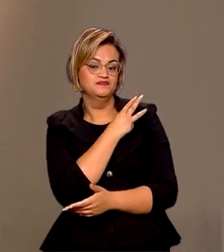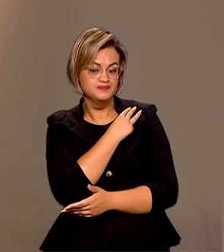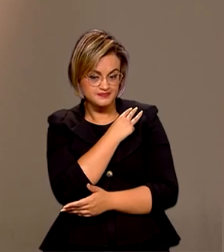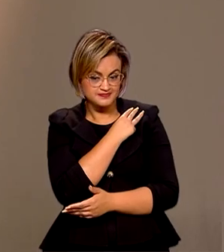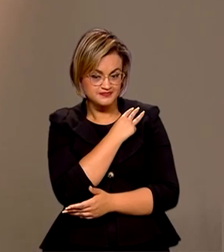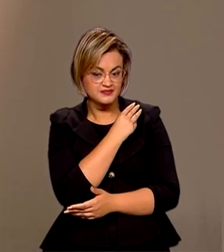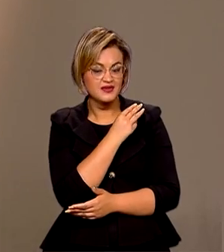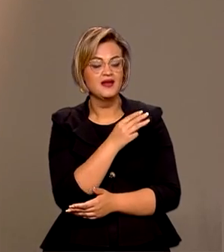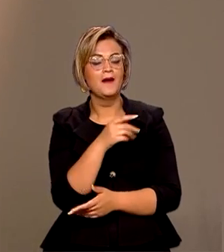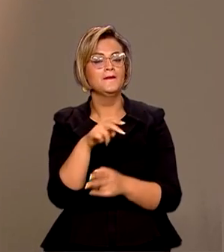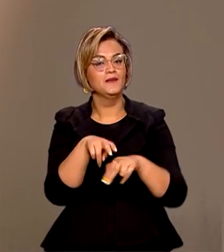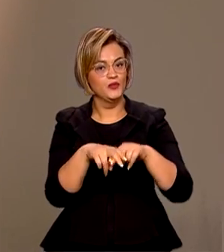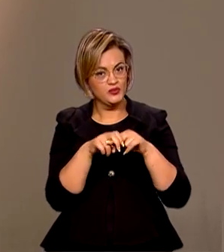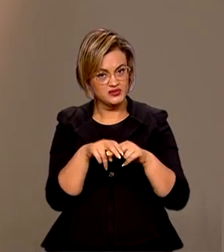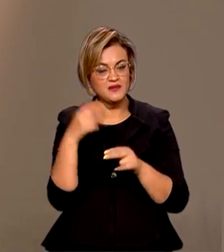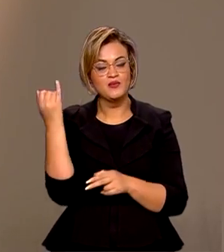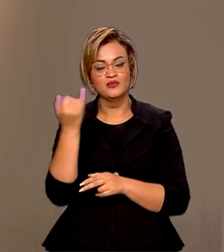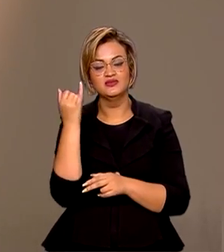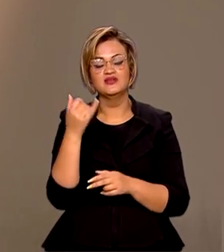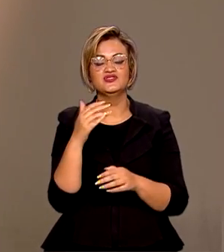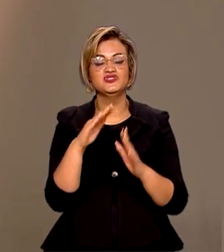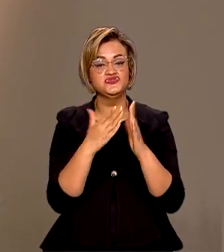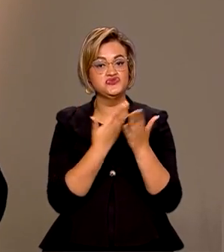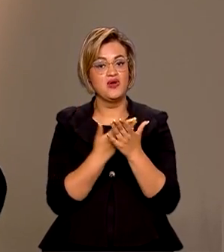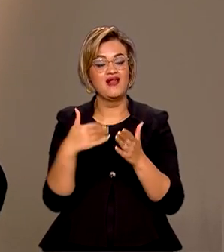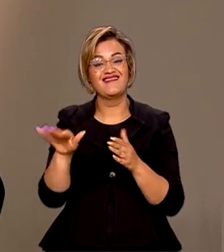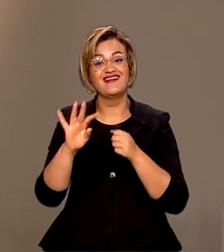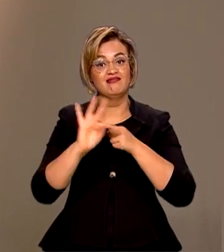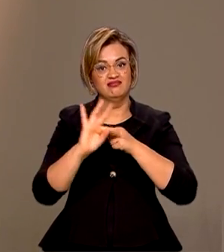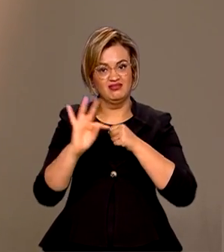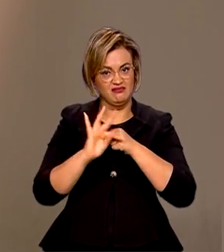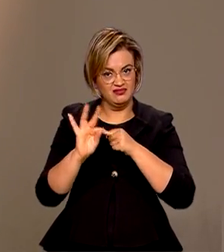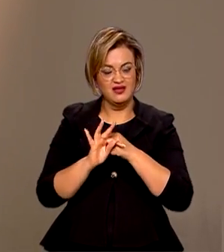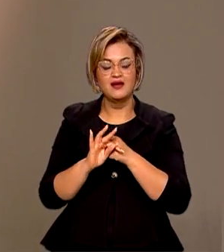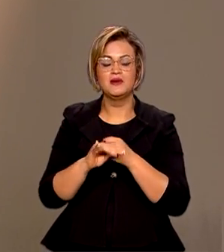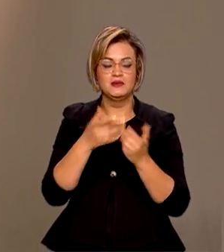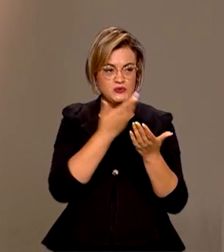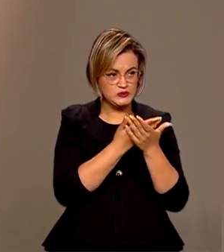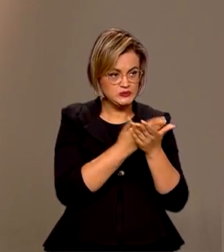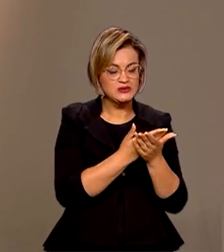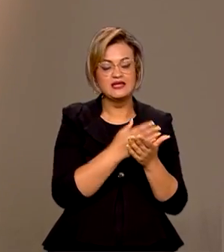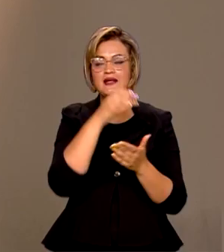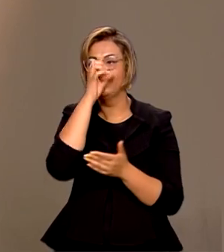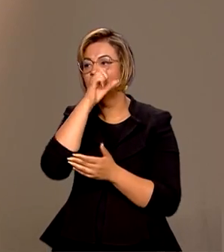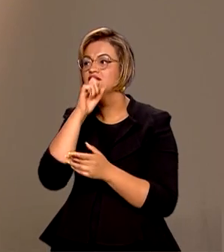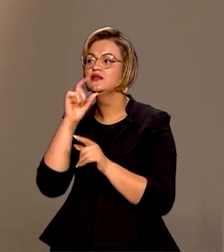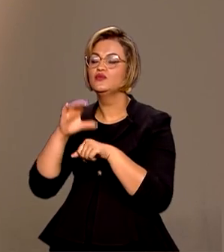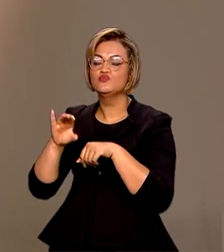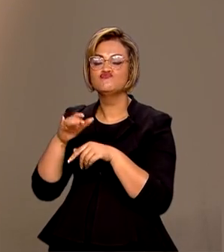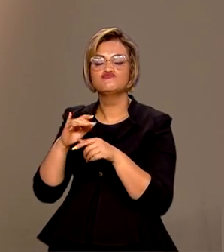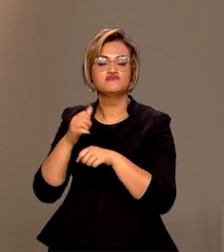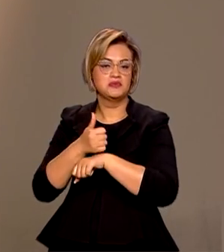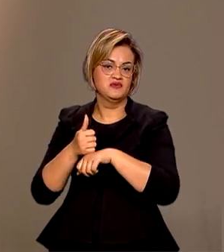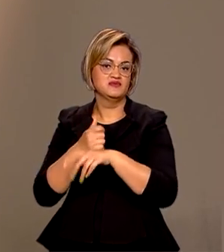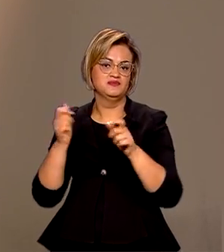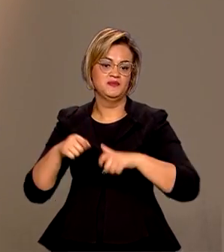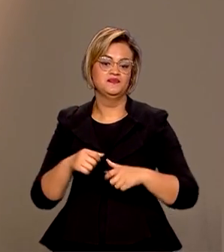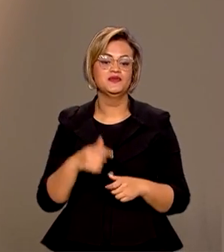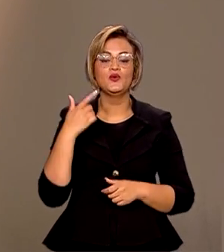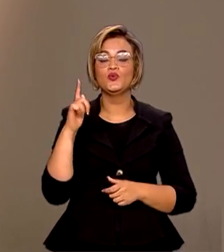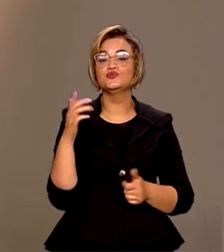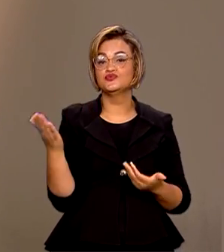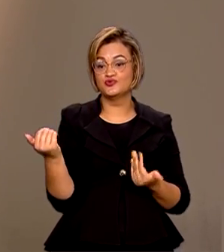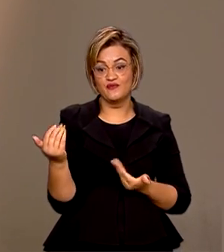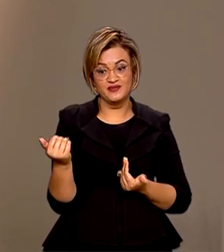importância das escolas técnicas para a colocação no mercado de trabalho. E outra coisa muito importante é o jovem,